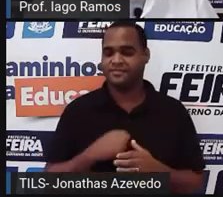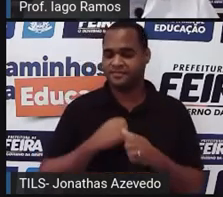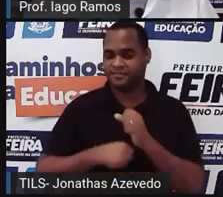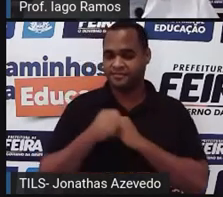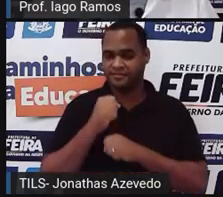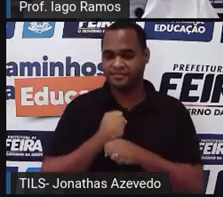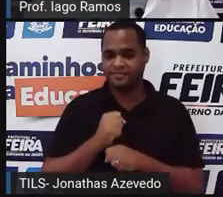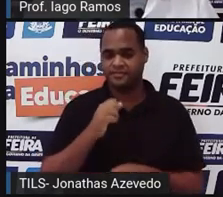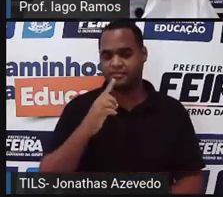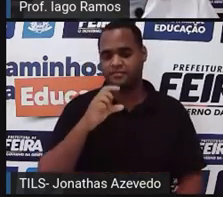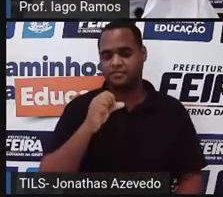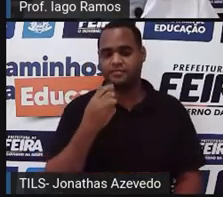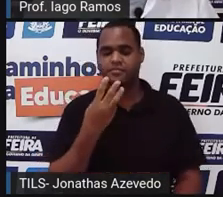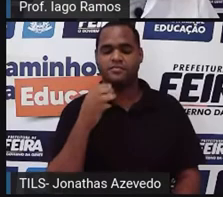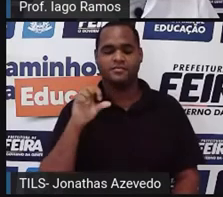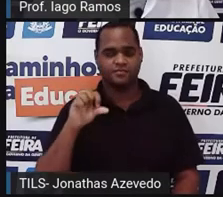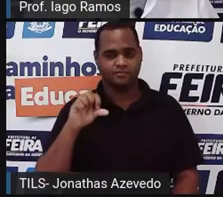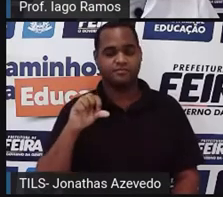1939,